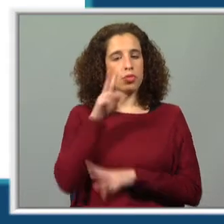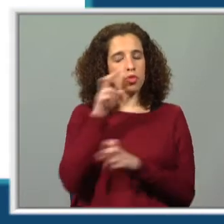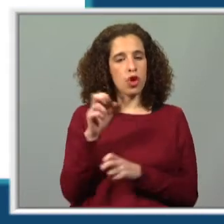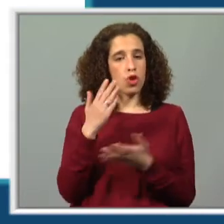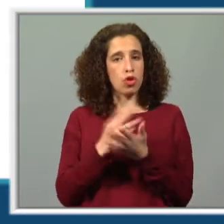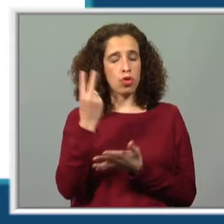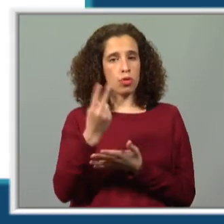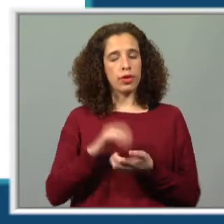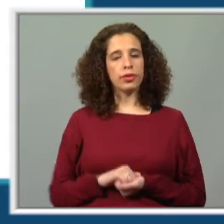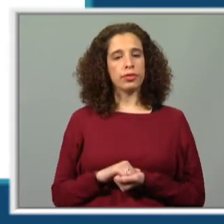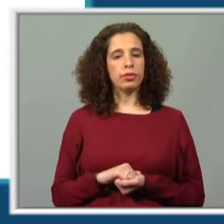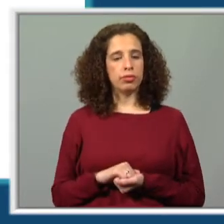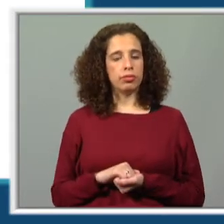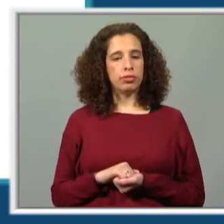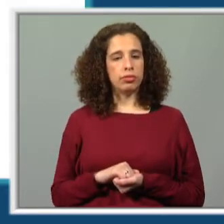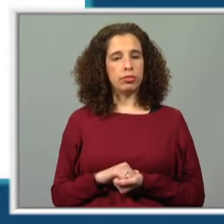duas.